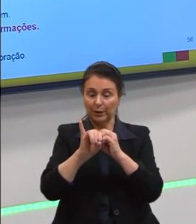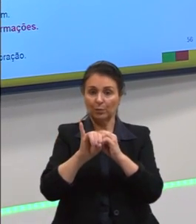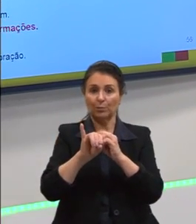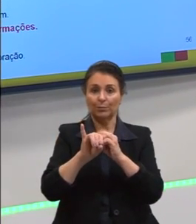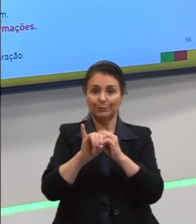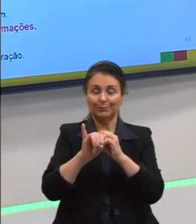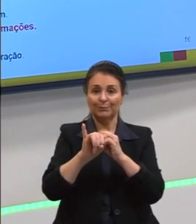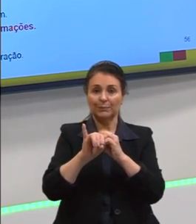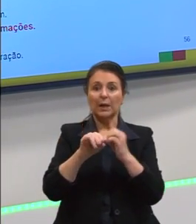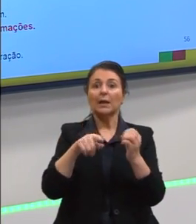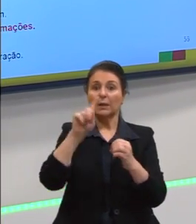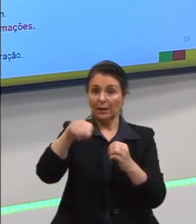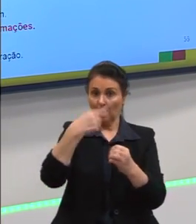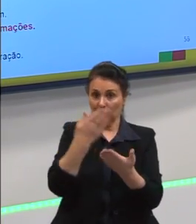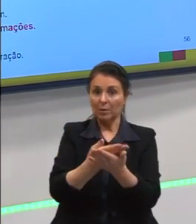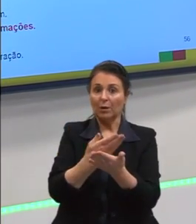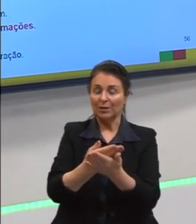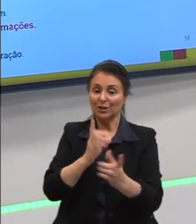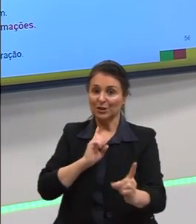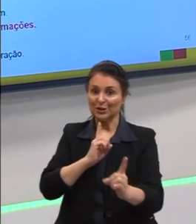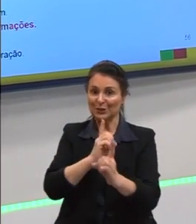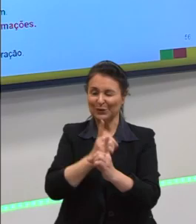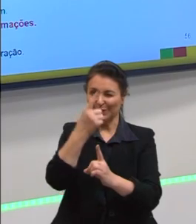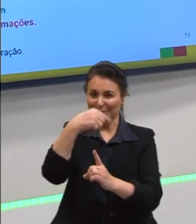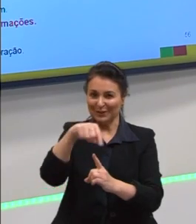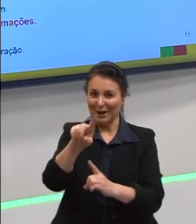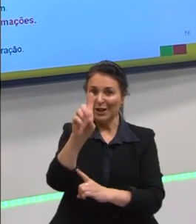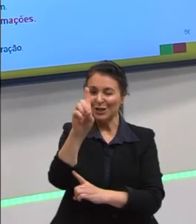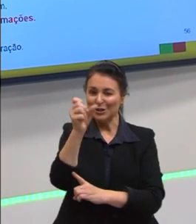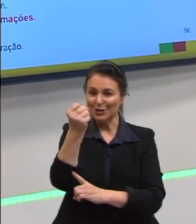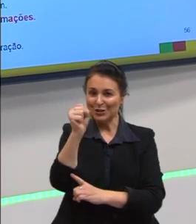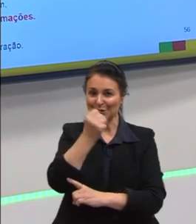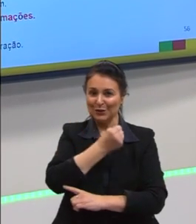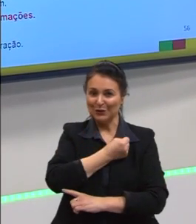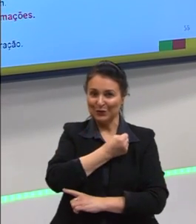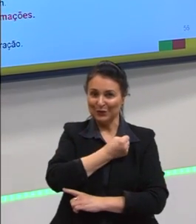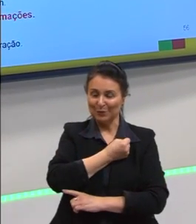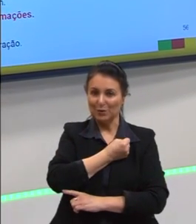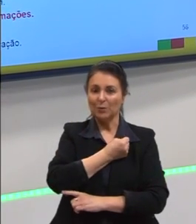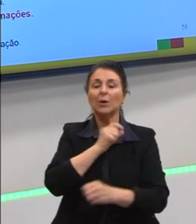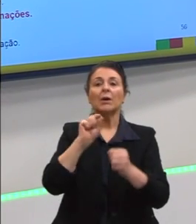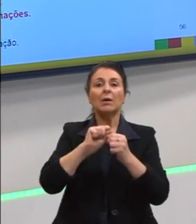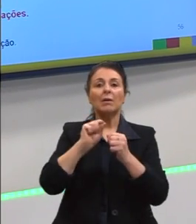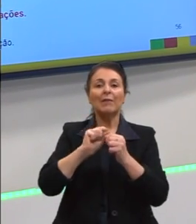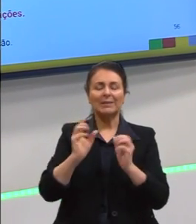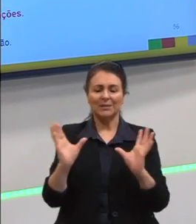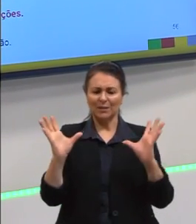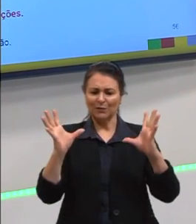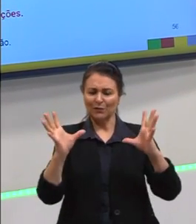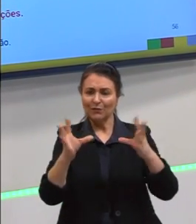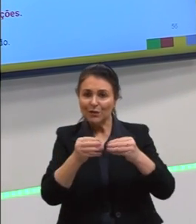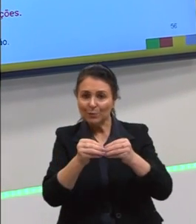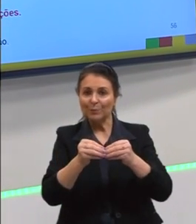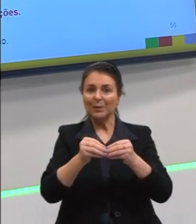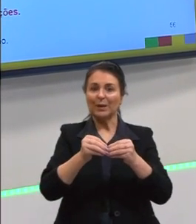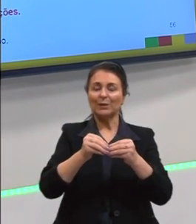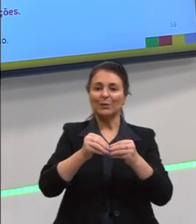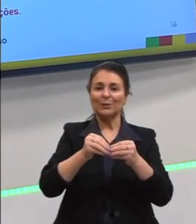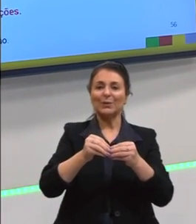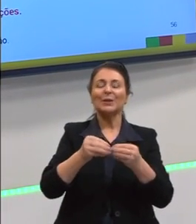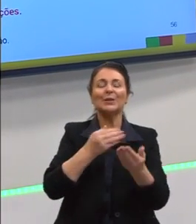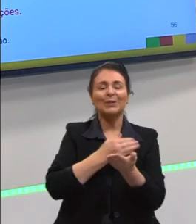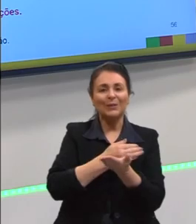coisa. Mas a gente se encontra, então, na nossa aula 18, onde a gente faz esse fechamento e amarração da aula de hoje e